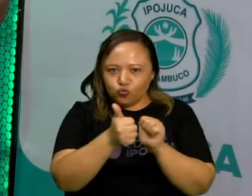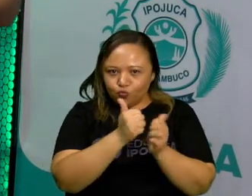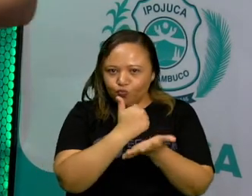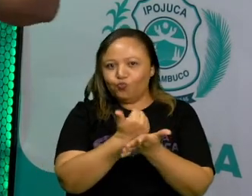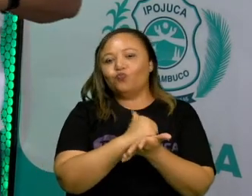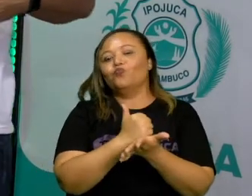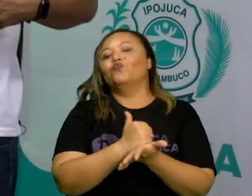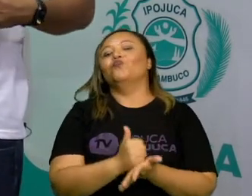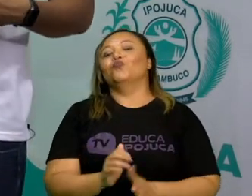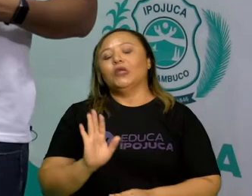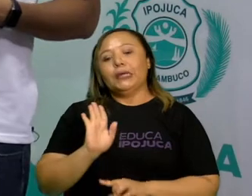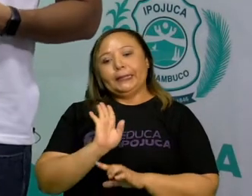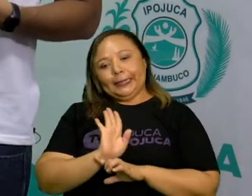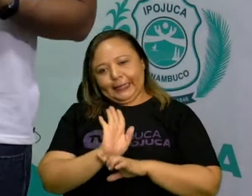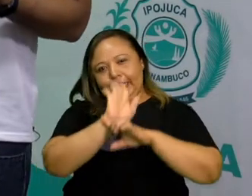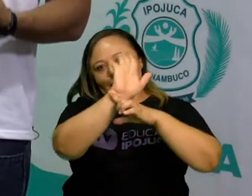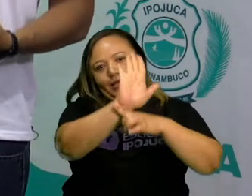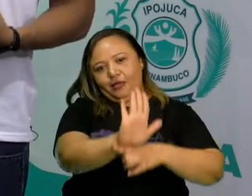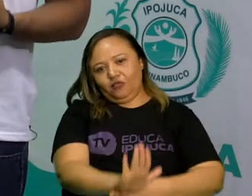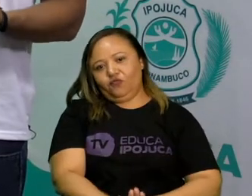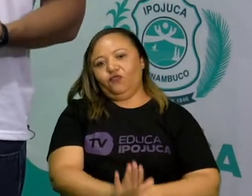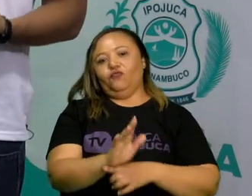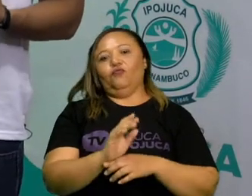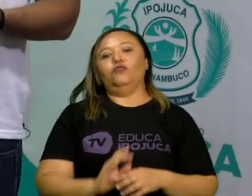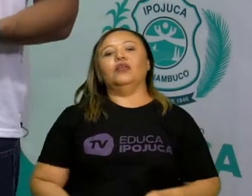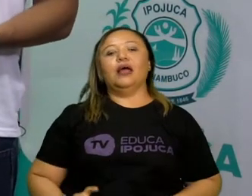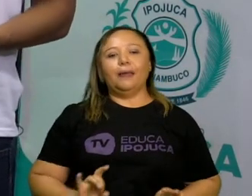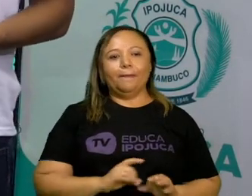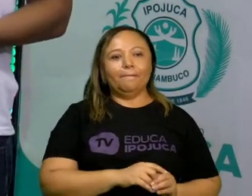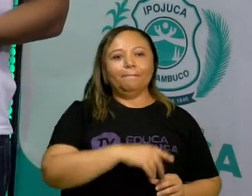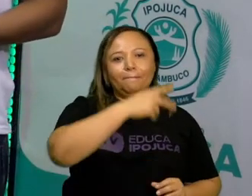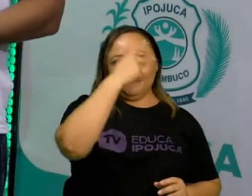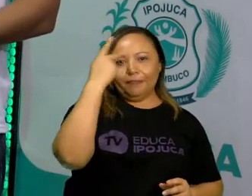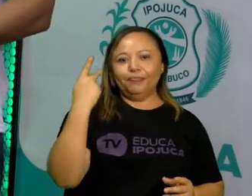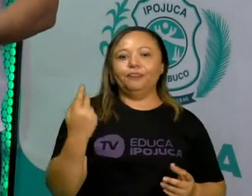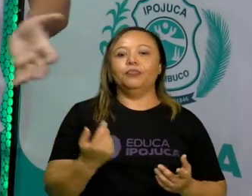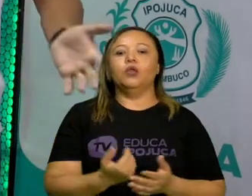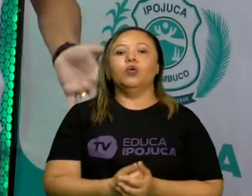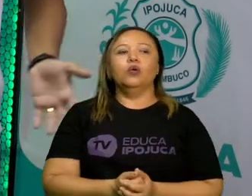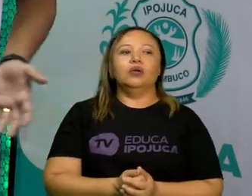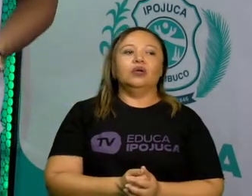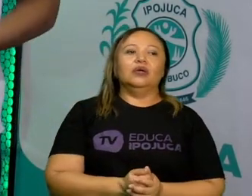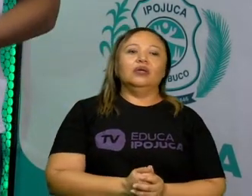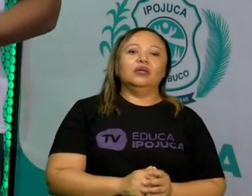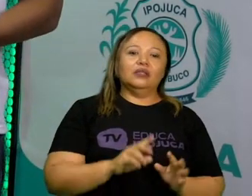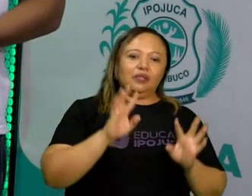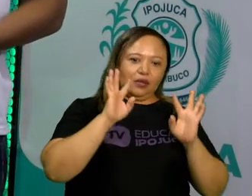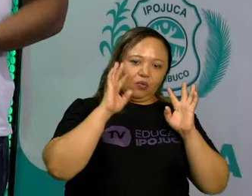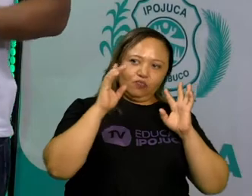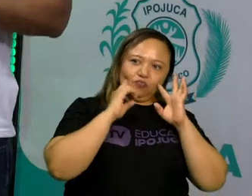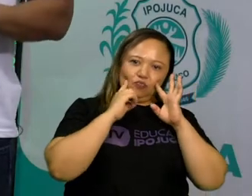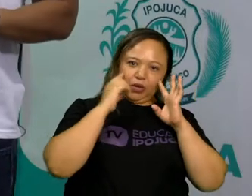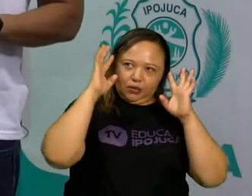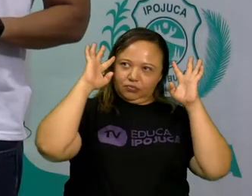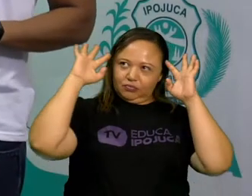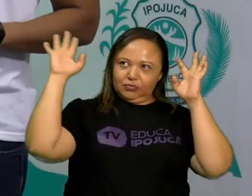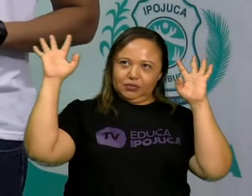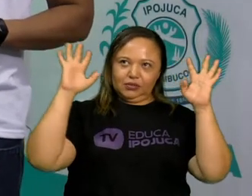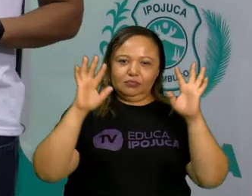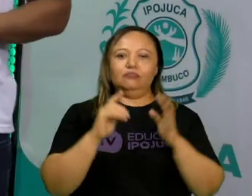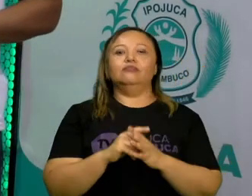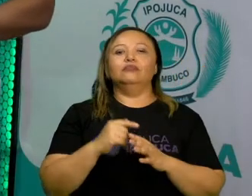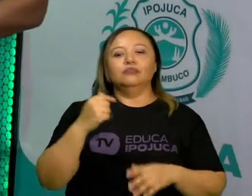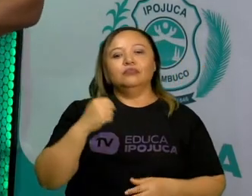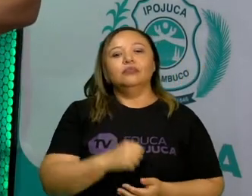eletrônicos, principalmente, onde você vai se deparar, né? Ainda mais com a questão da fantasia. Porém,